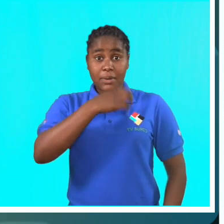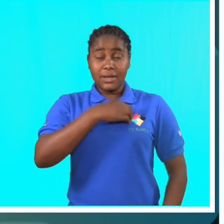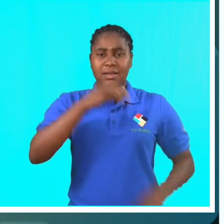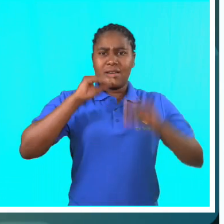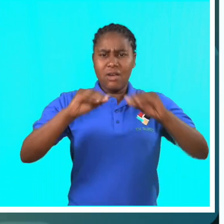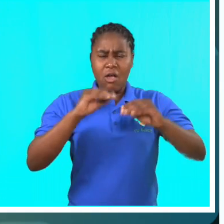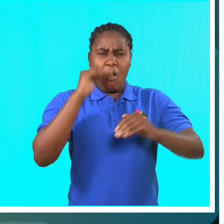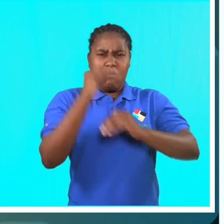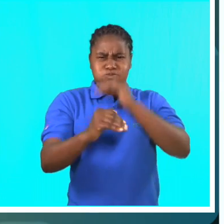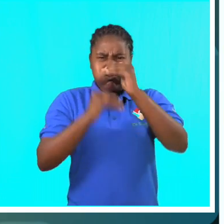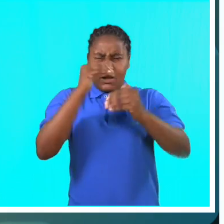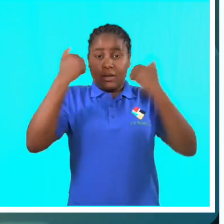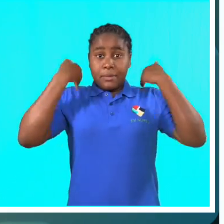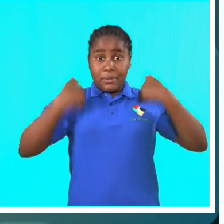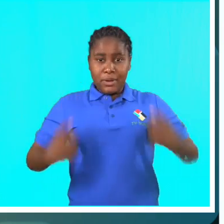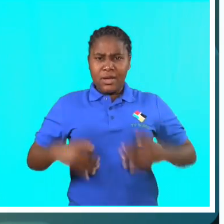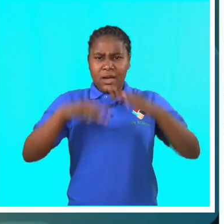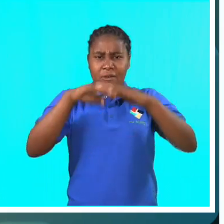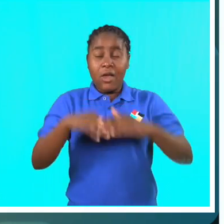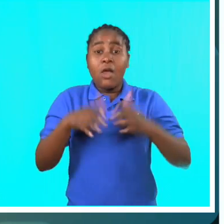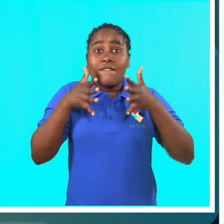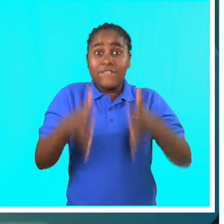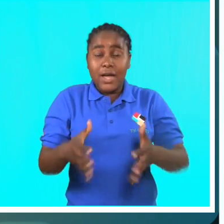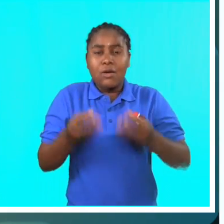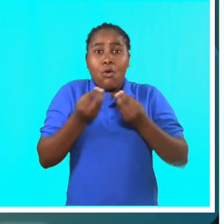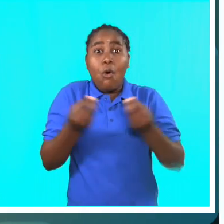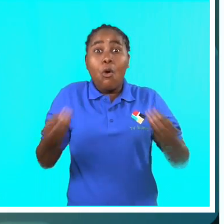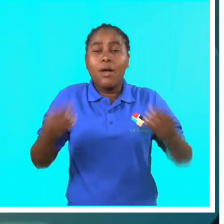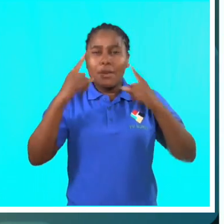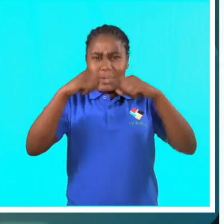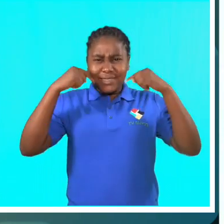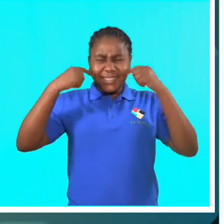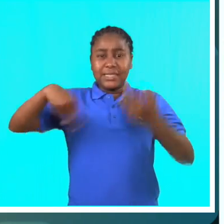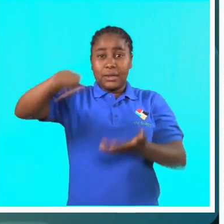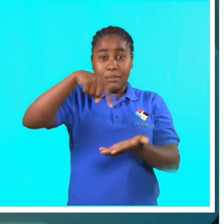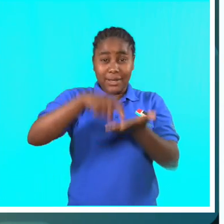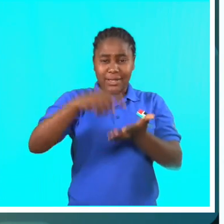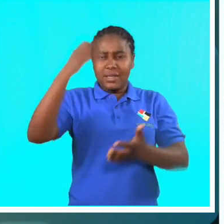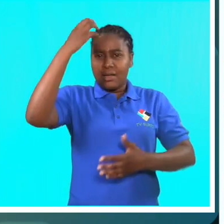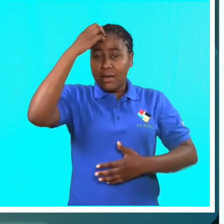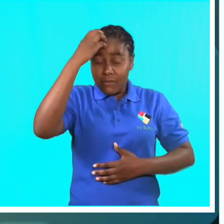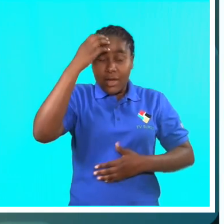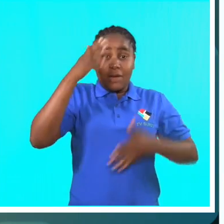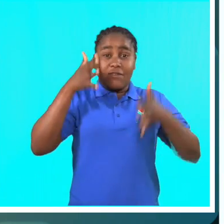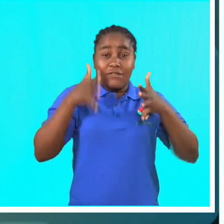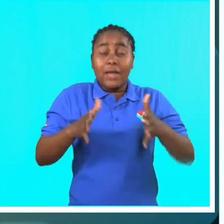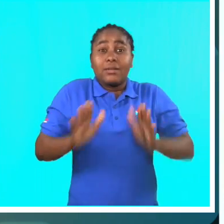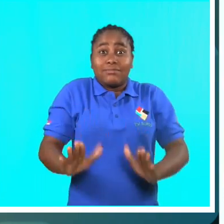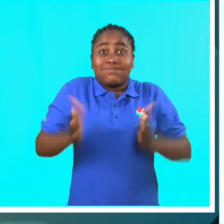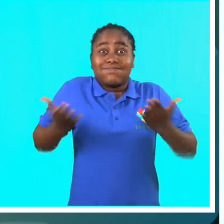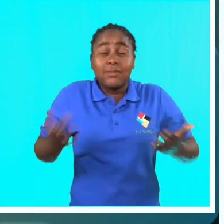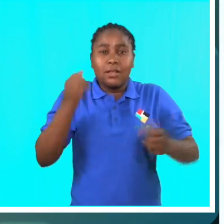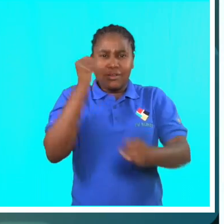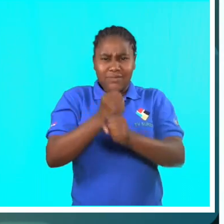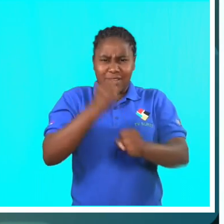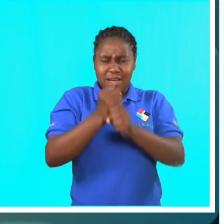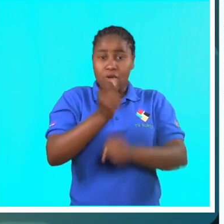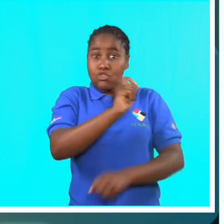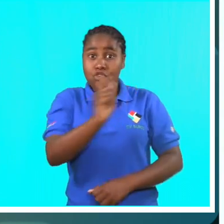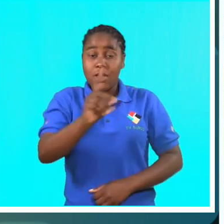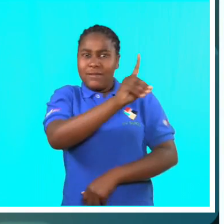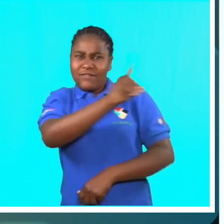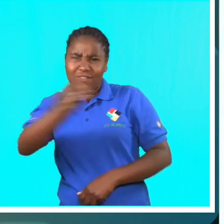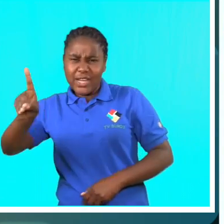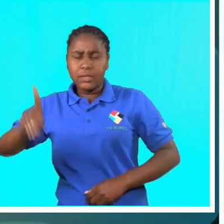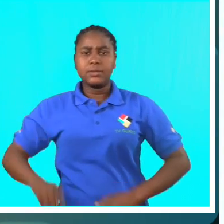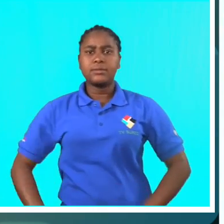O Ministério da Educação e Desenvolvimento Humano está satisfeito com a forma como as escolas para deficientes